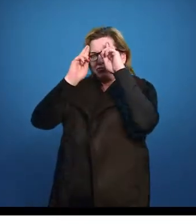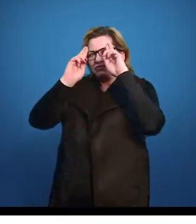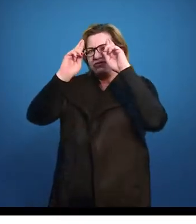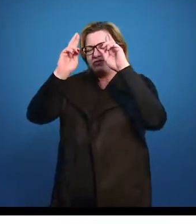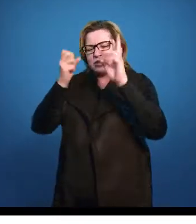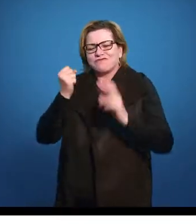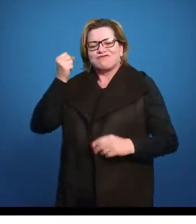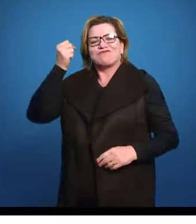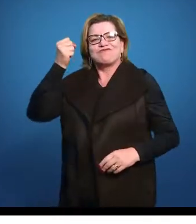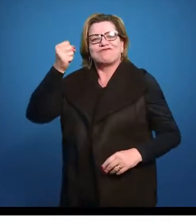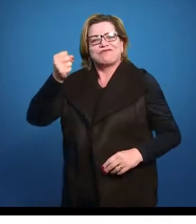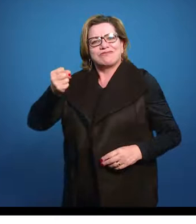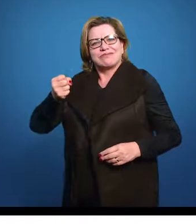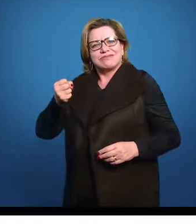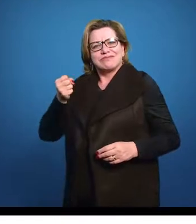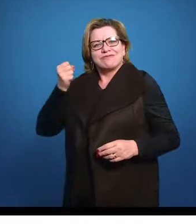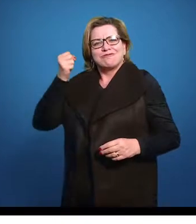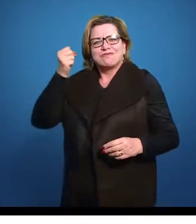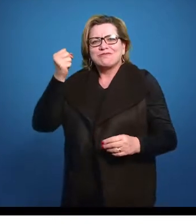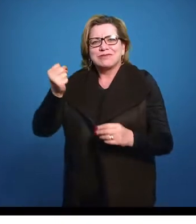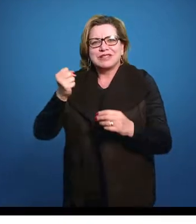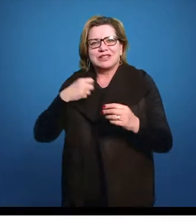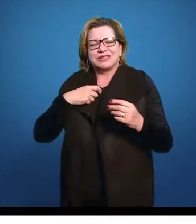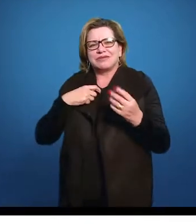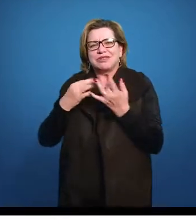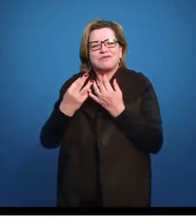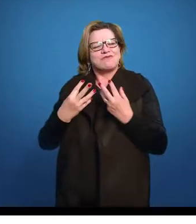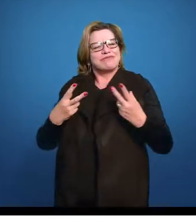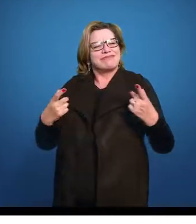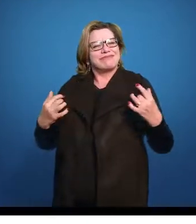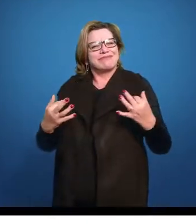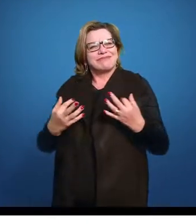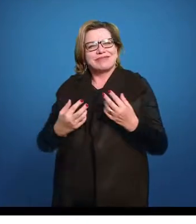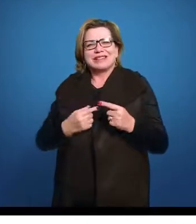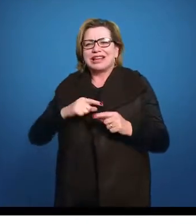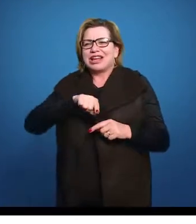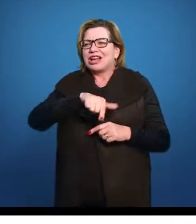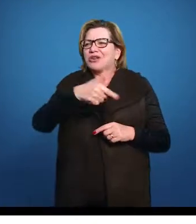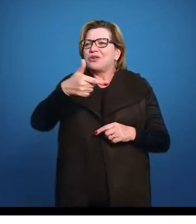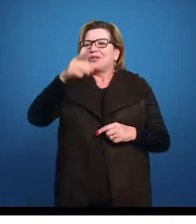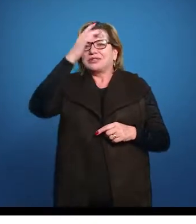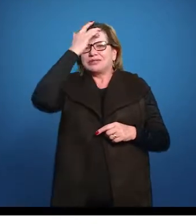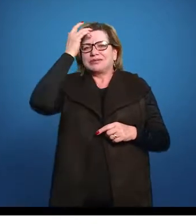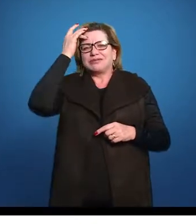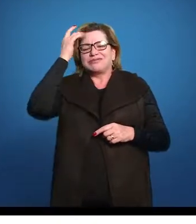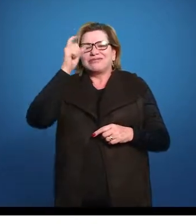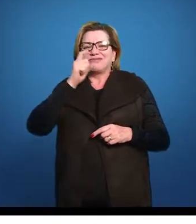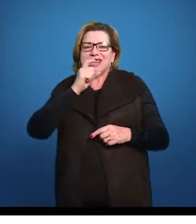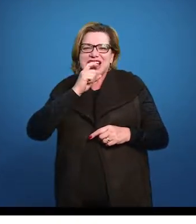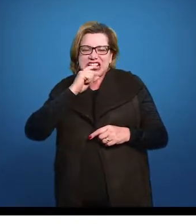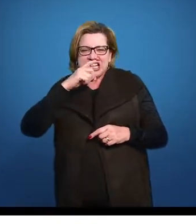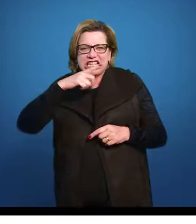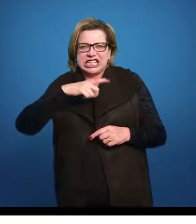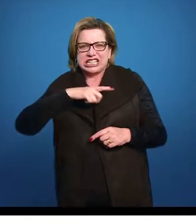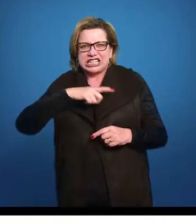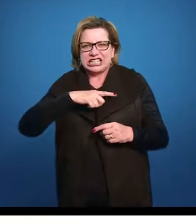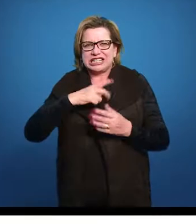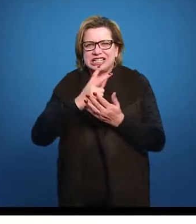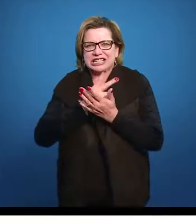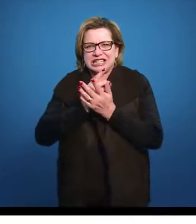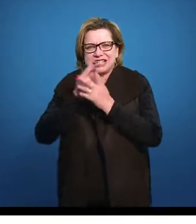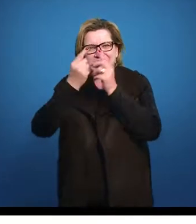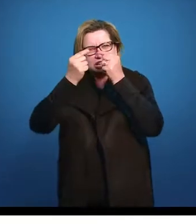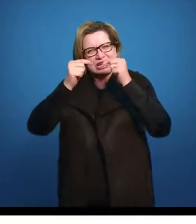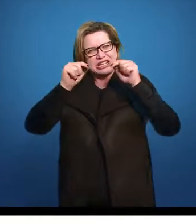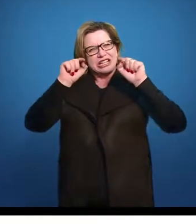cajado. Com tal destreza toco a sanfoninha, que inveja até me tem o próprio Osseste. Ao som dela conserto a